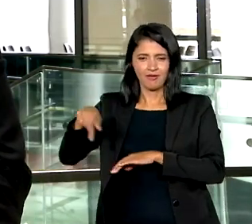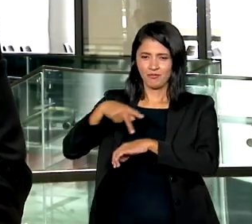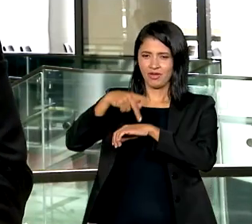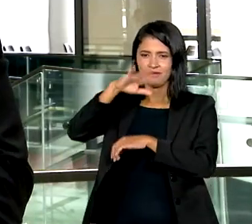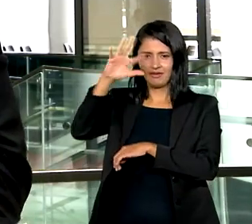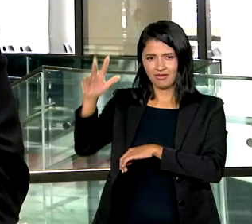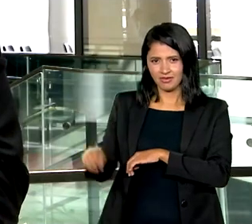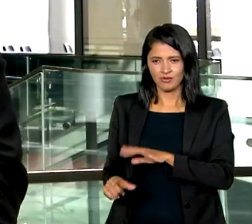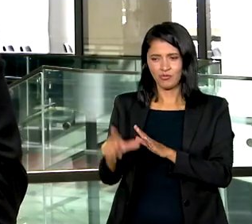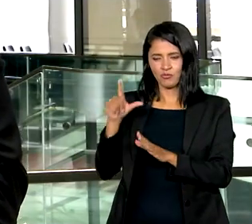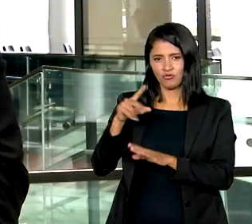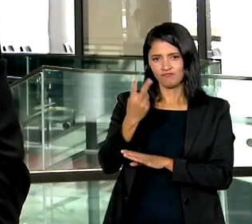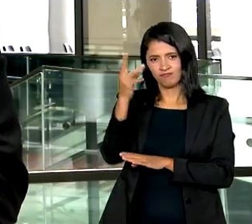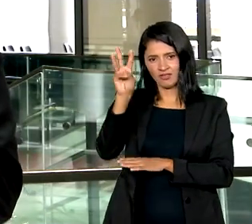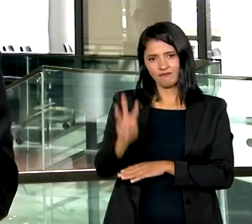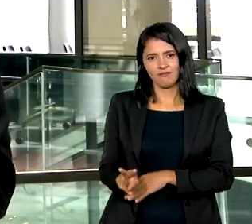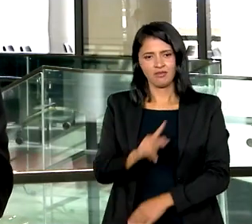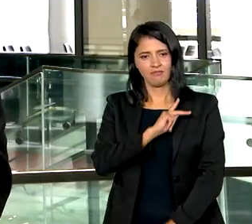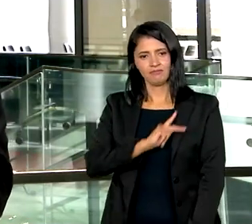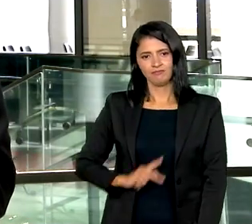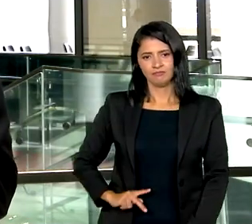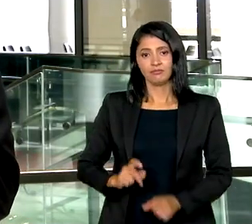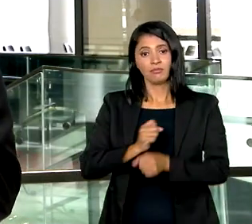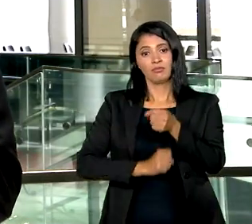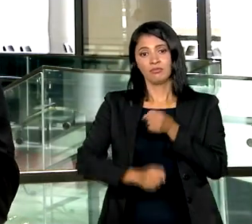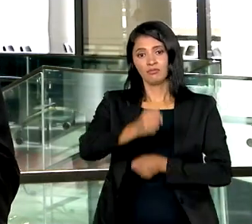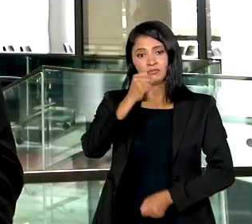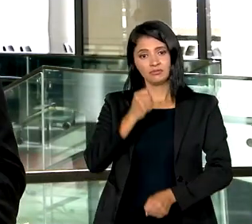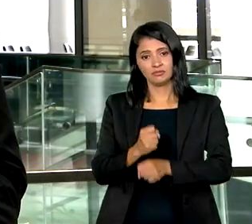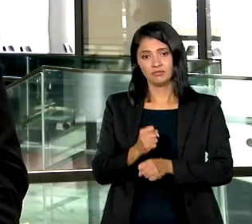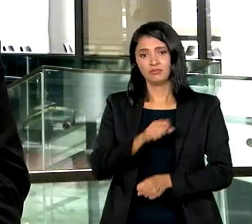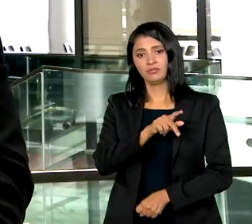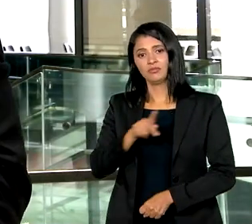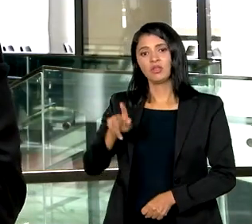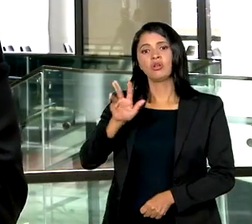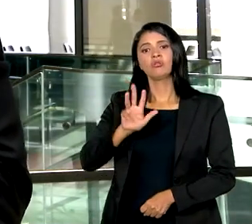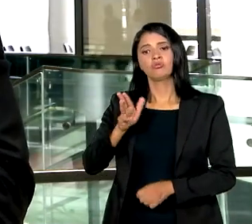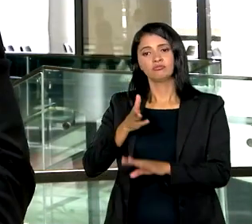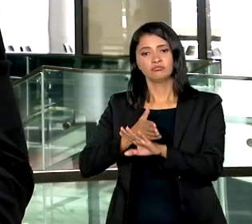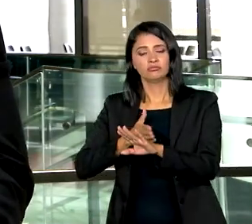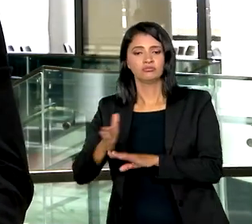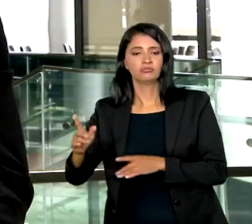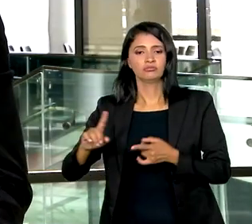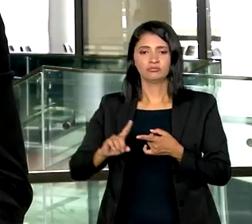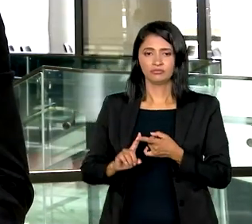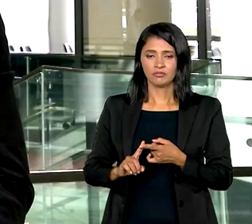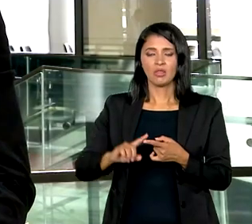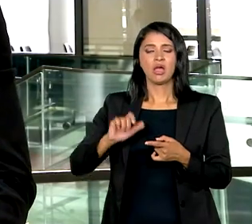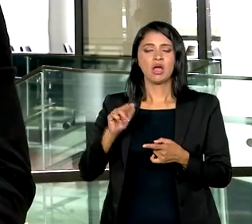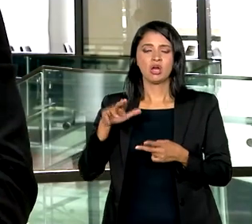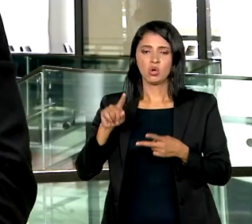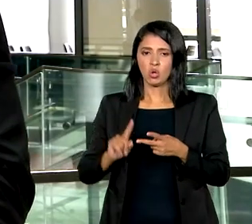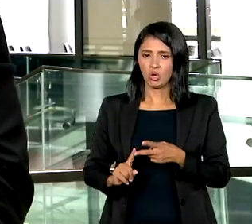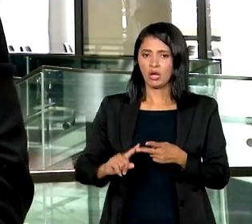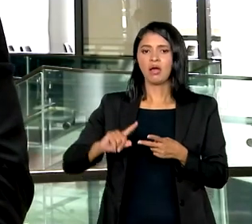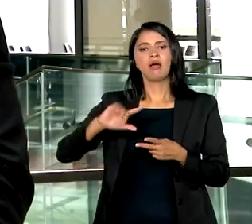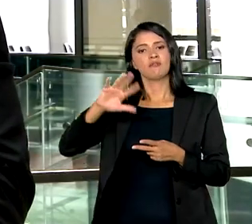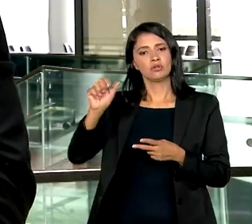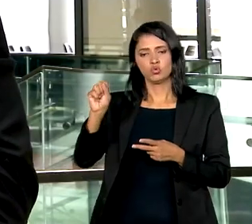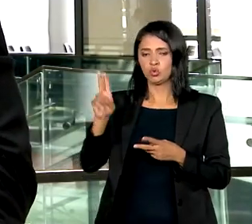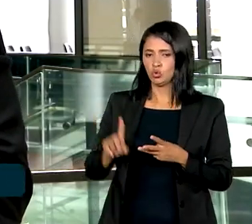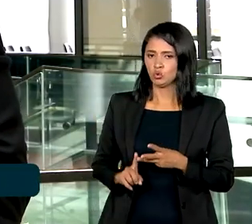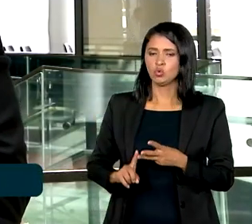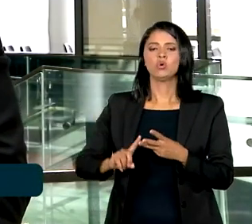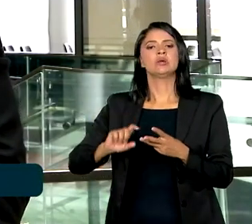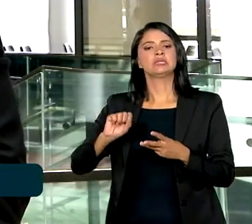tomou posse para o terceiro mandato. No ano passado, Lula visitou a África do Sul, Angola e São Tomé e Príncipe. Com a presidência